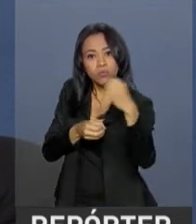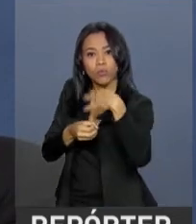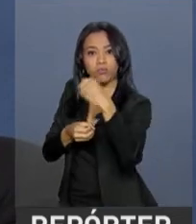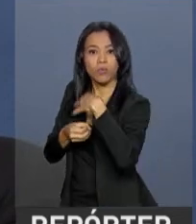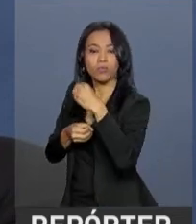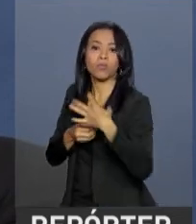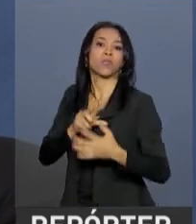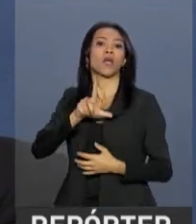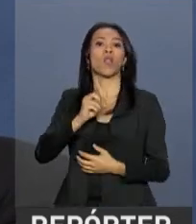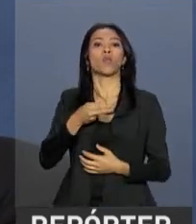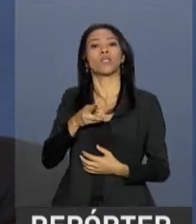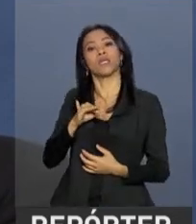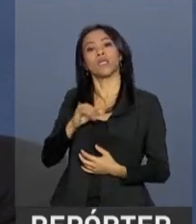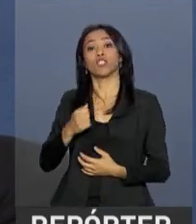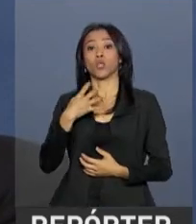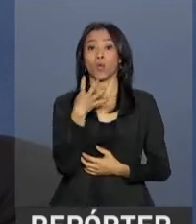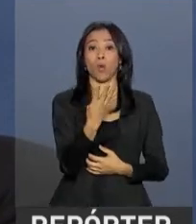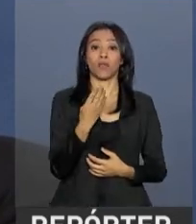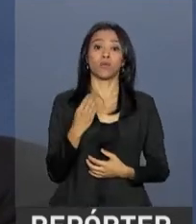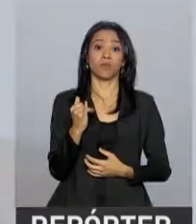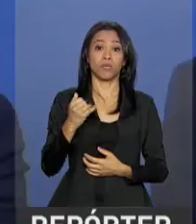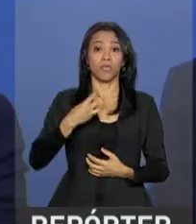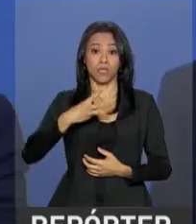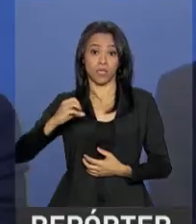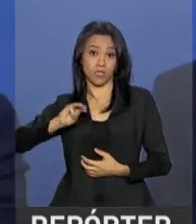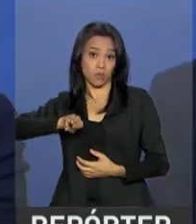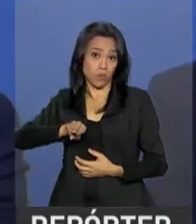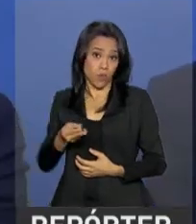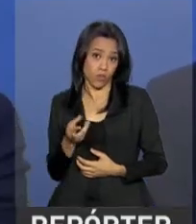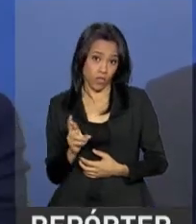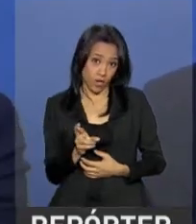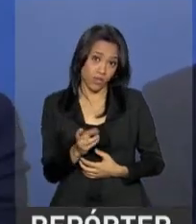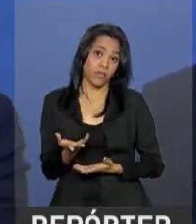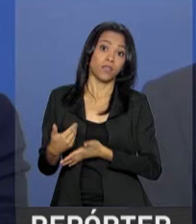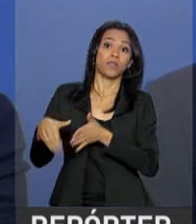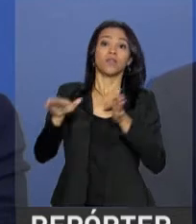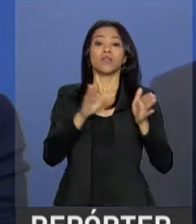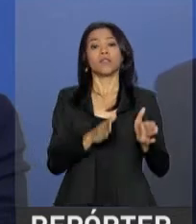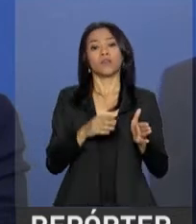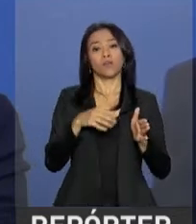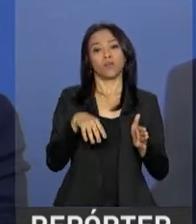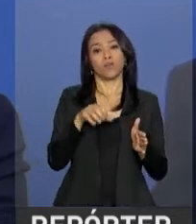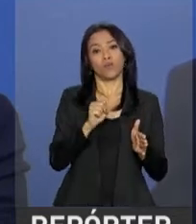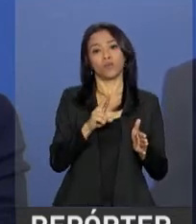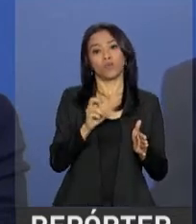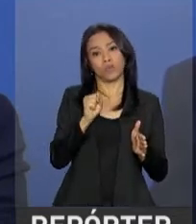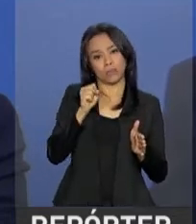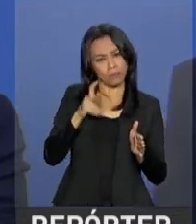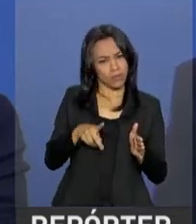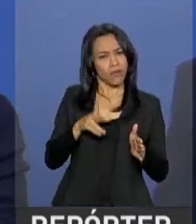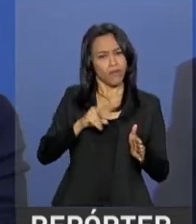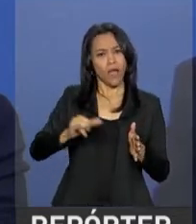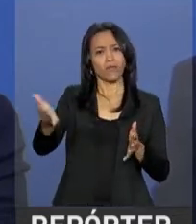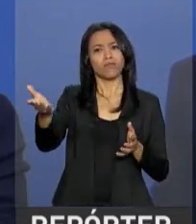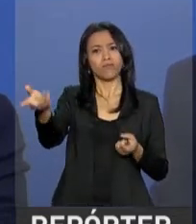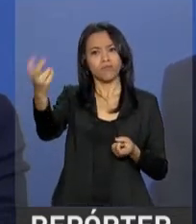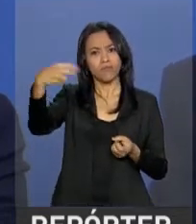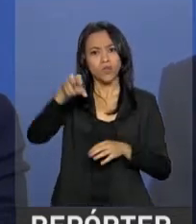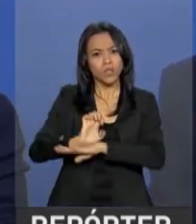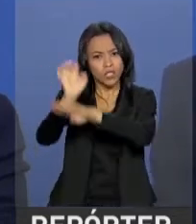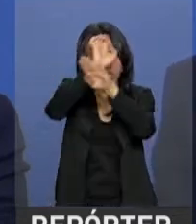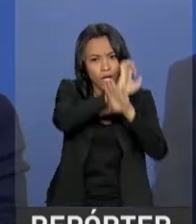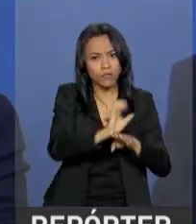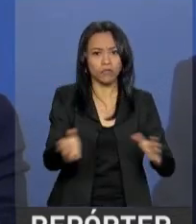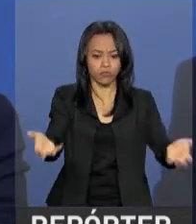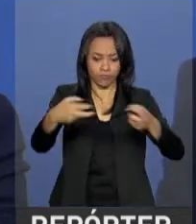bilhões e 300 milhões de reais. O SUSP vai me colocar na mesa, os estados, vai